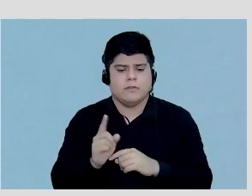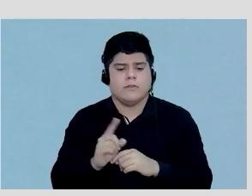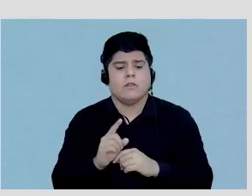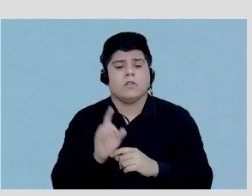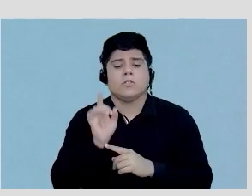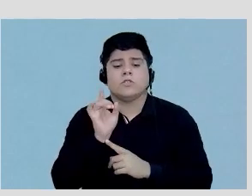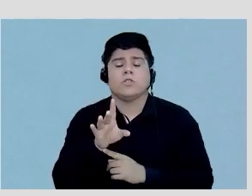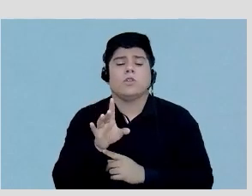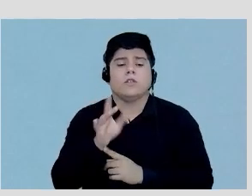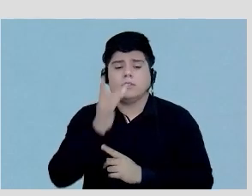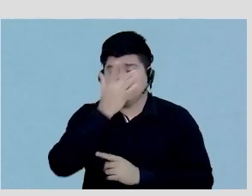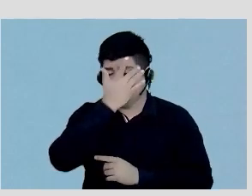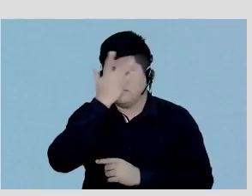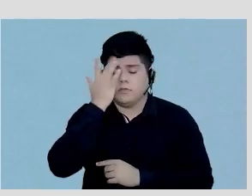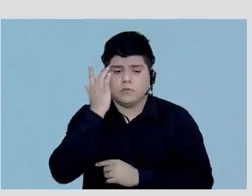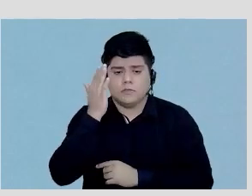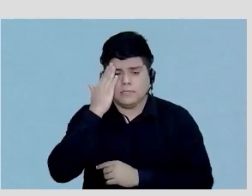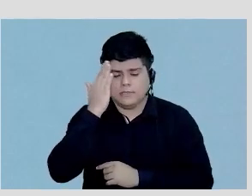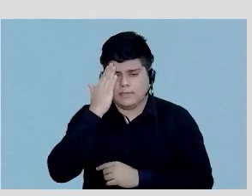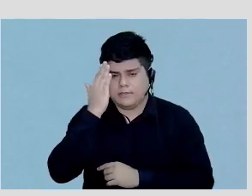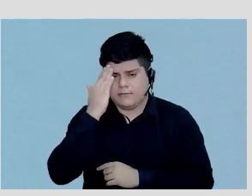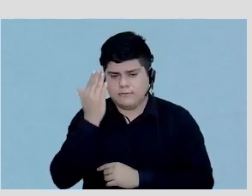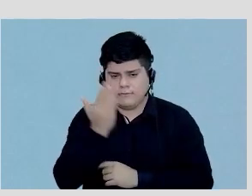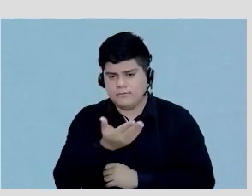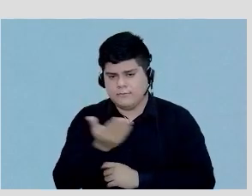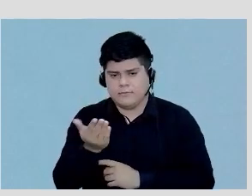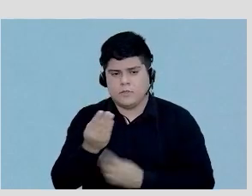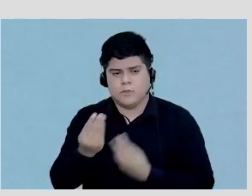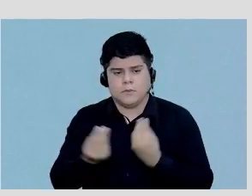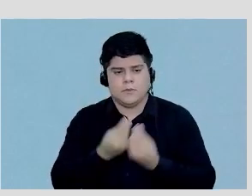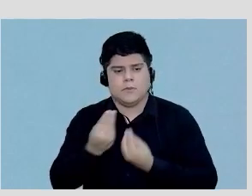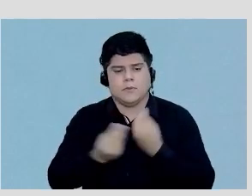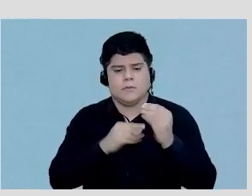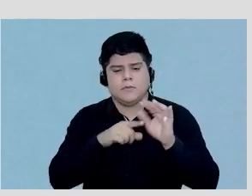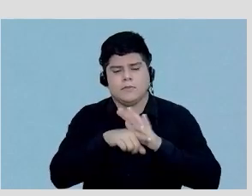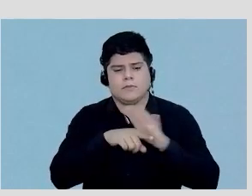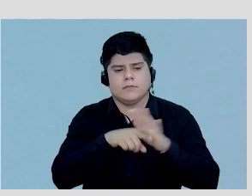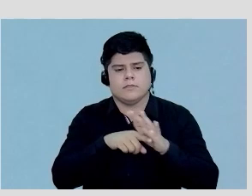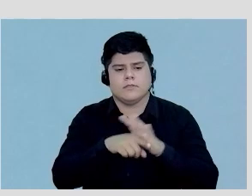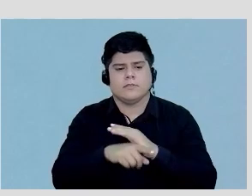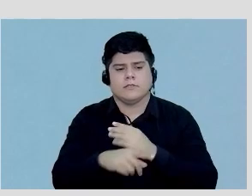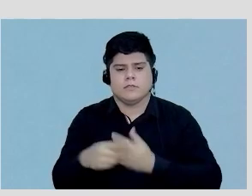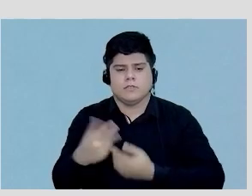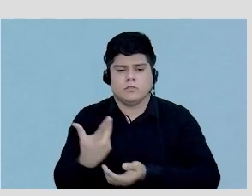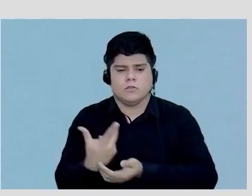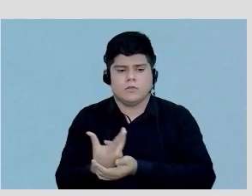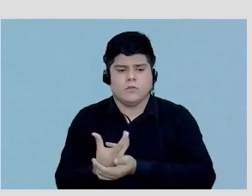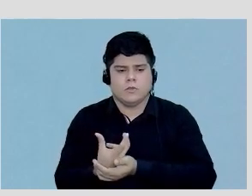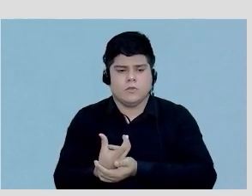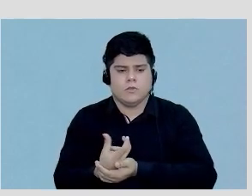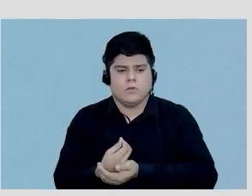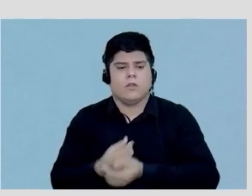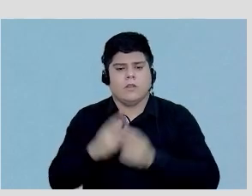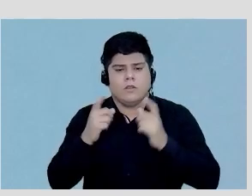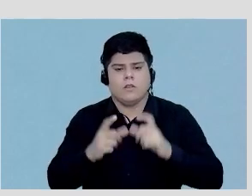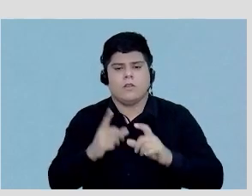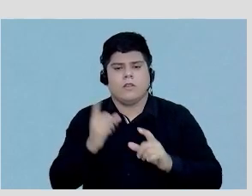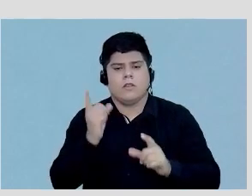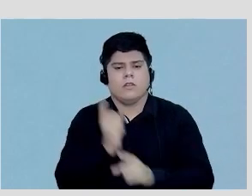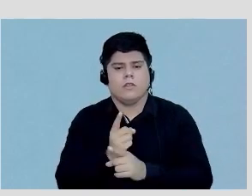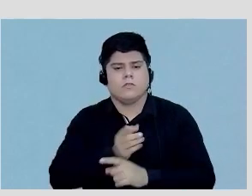que as pessoas entendam, né? Como que o exame é feito. A injeta um miriquiri, localiza o coração,